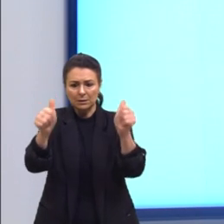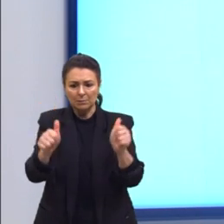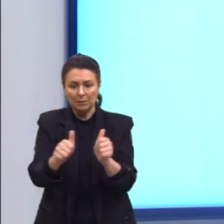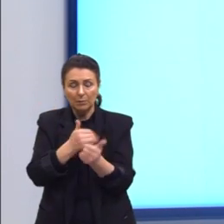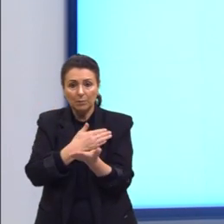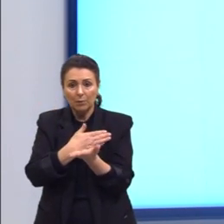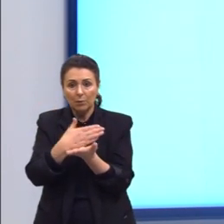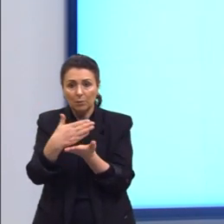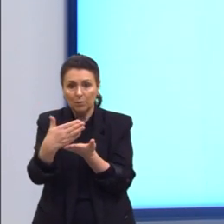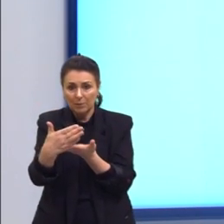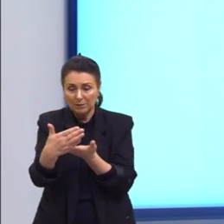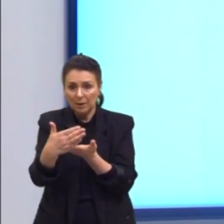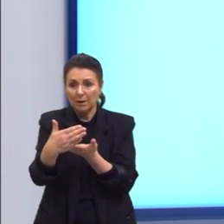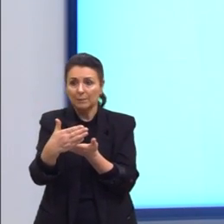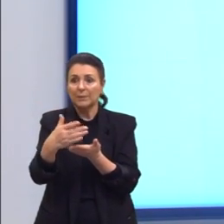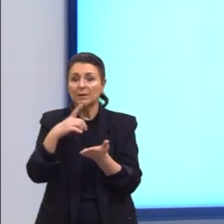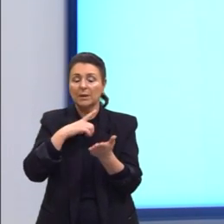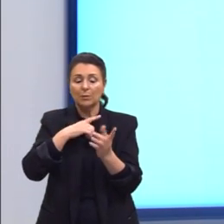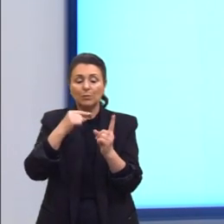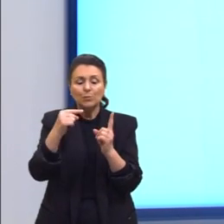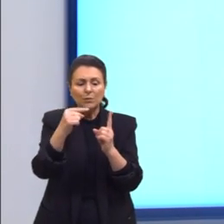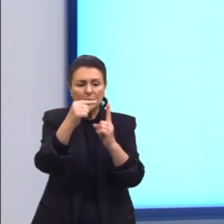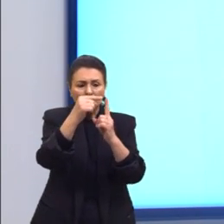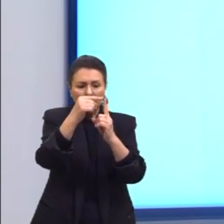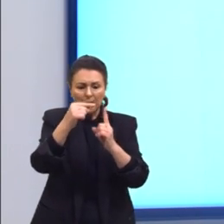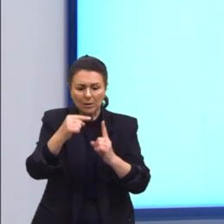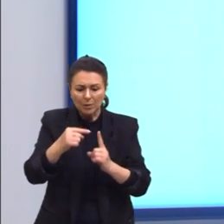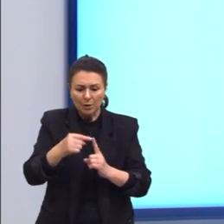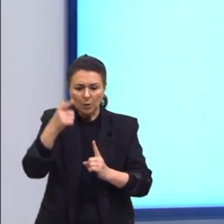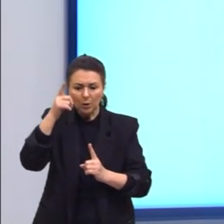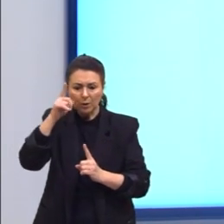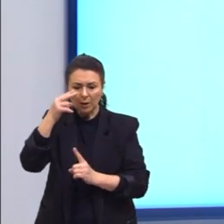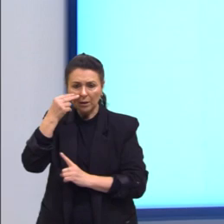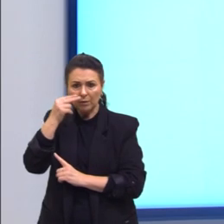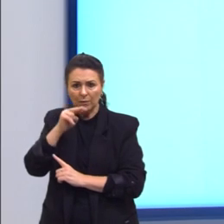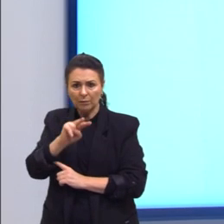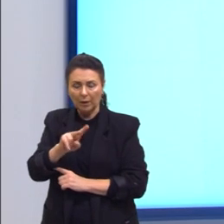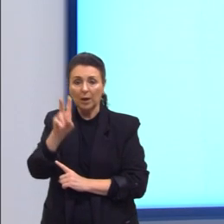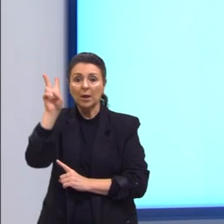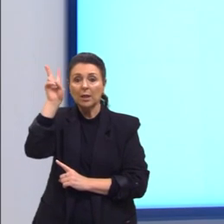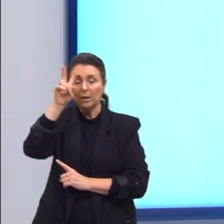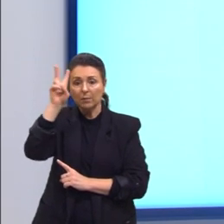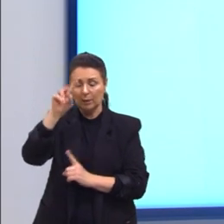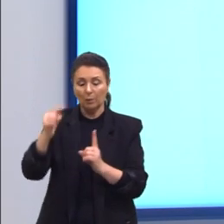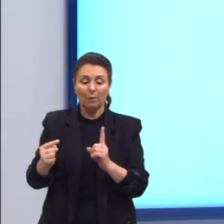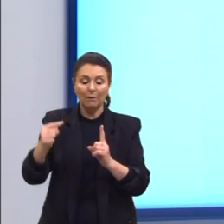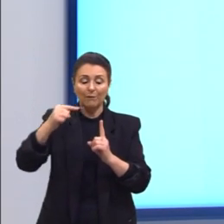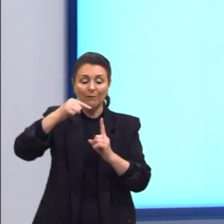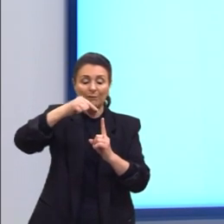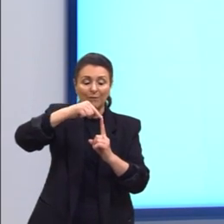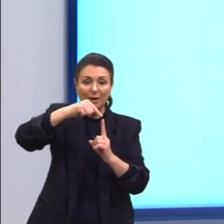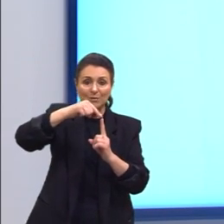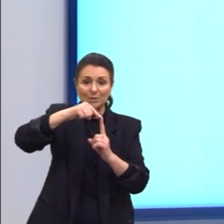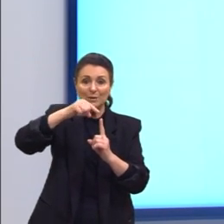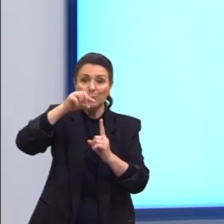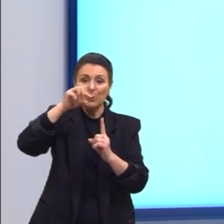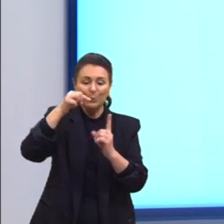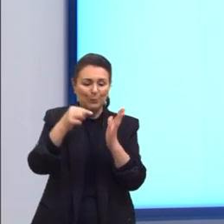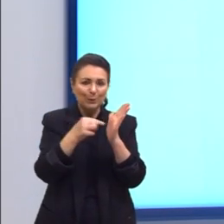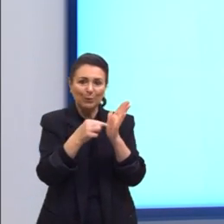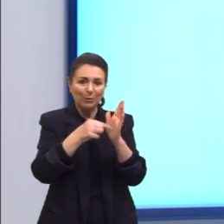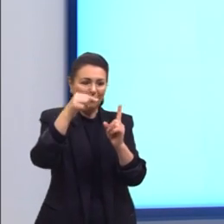marquei todos os vértices que nós conseguimos enxergar. Lembrando que os vértices são os pontinhos